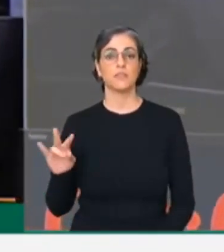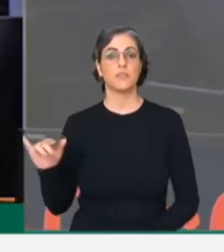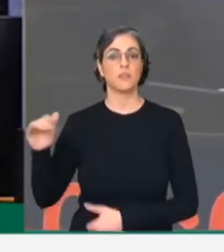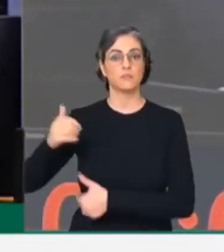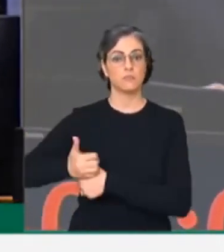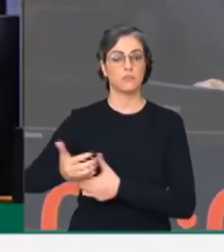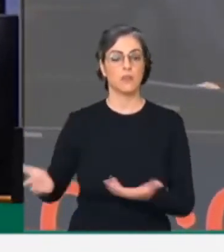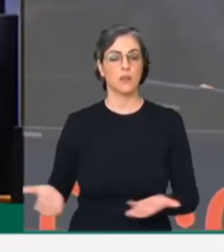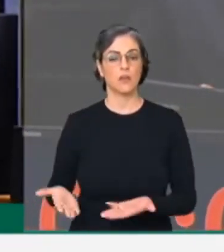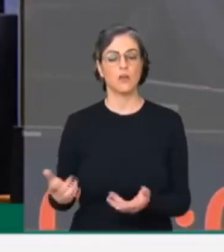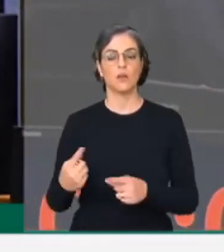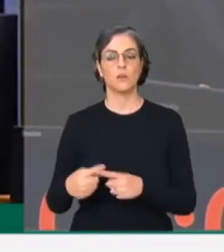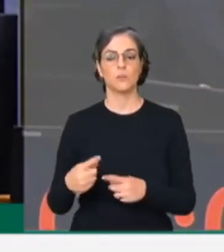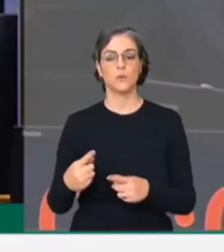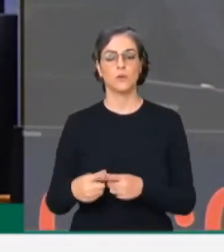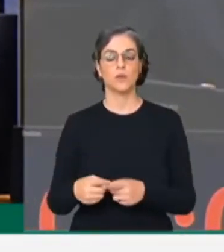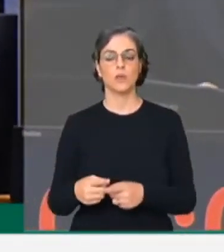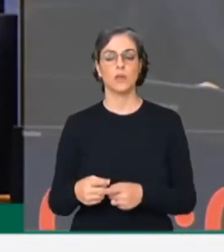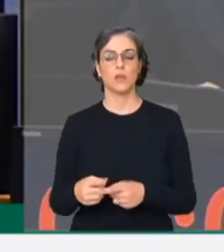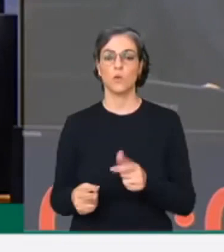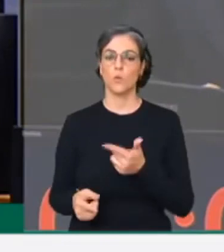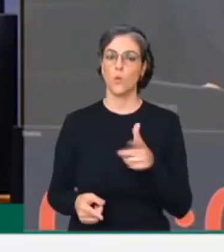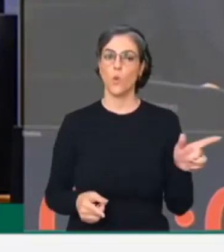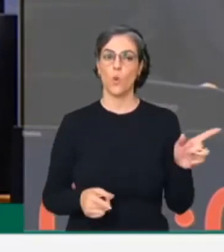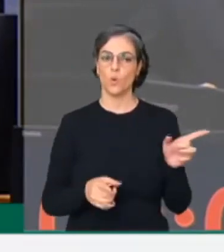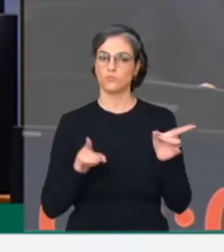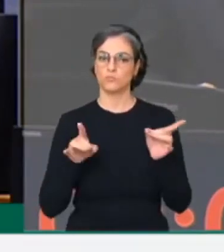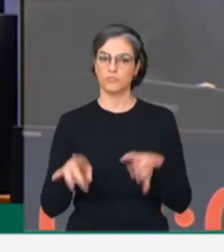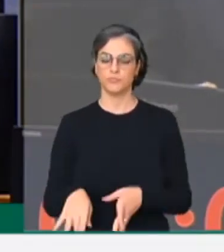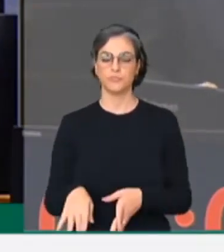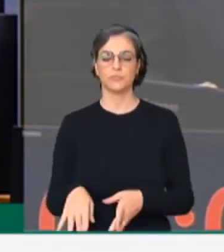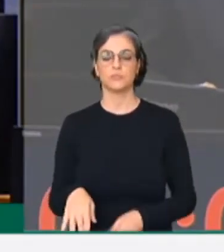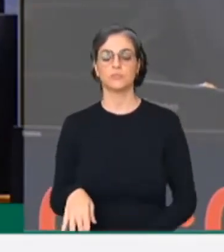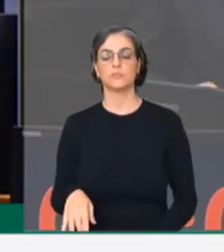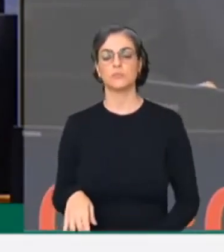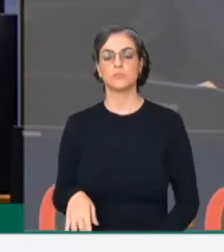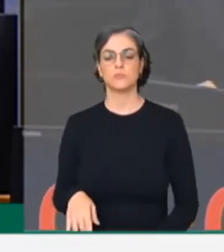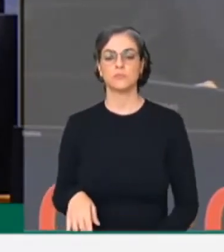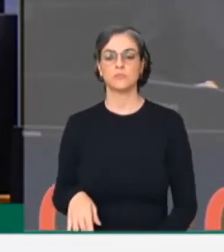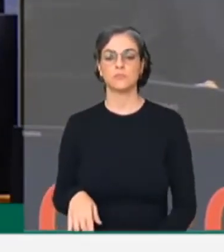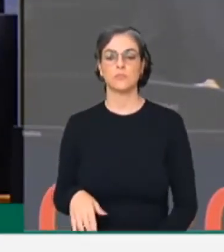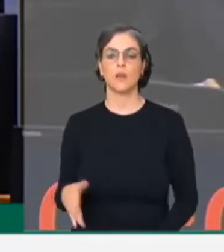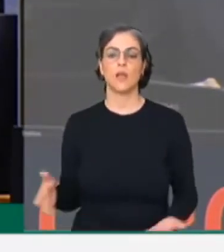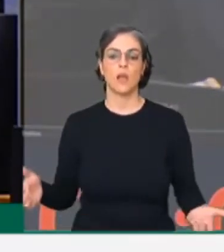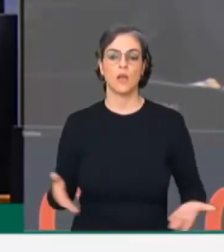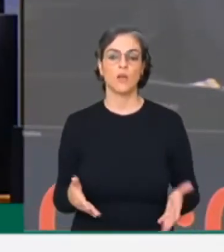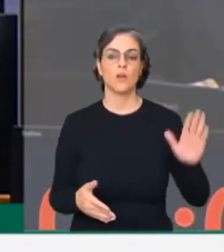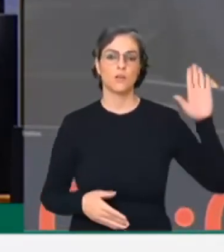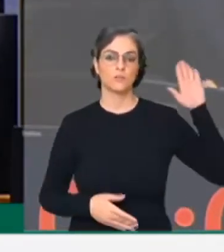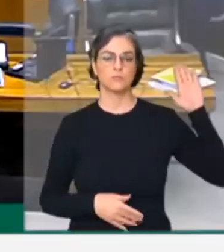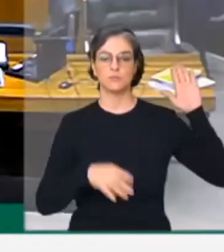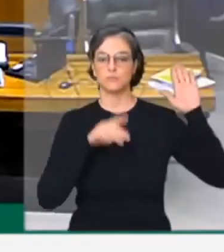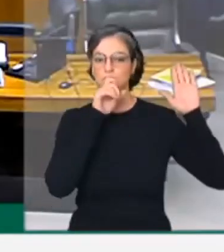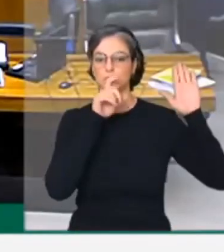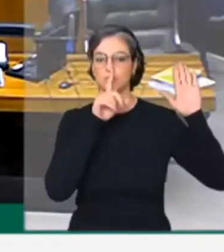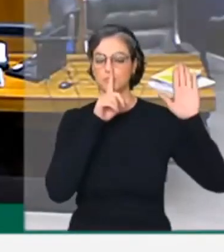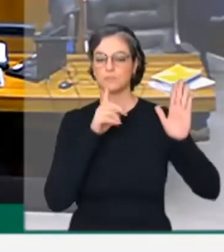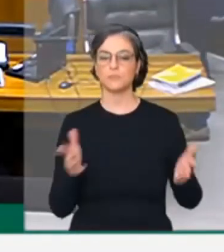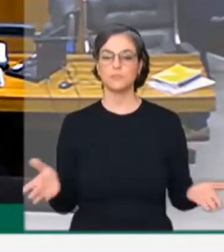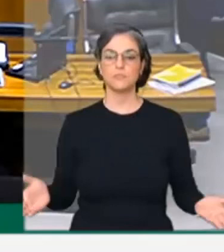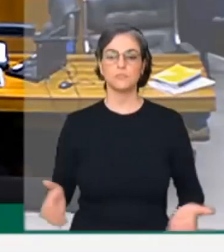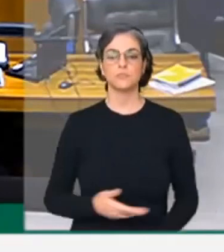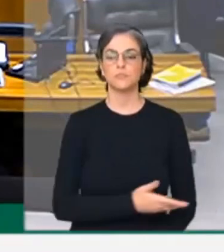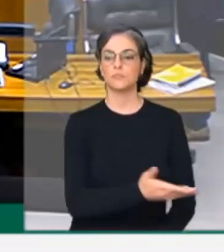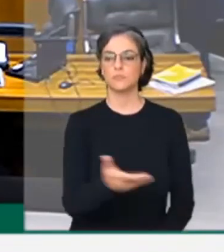virtude do afastamento do titular, convido V. Exª a prestar compromisso regimental com o plenário e as